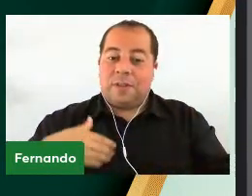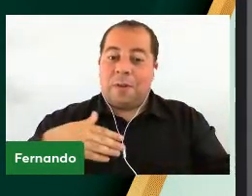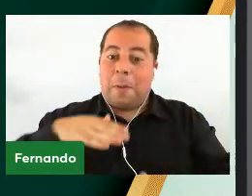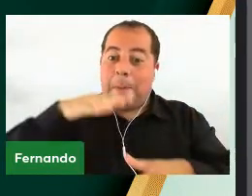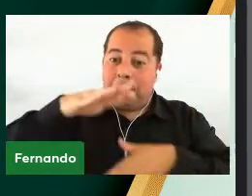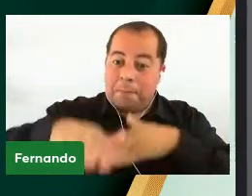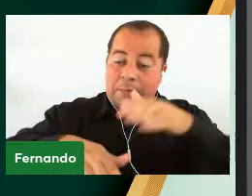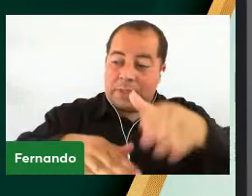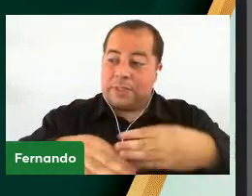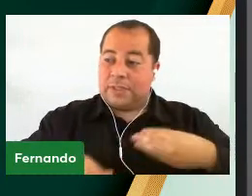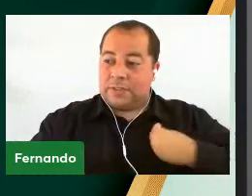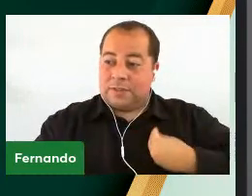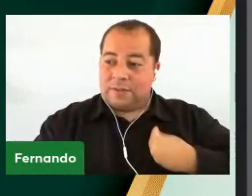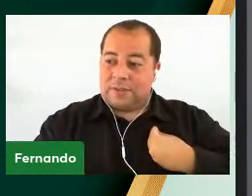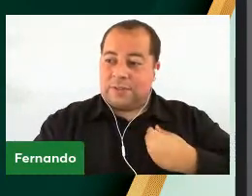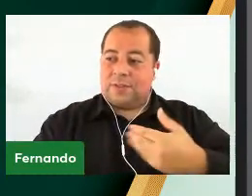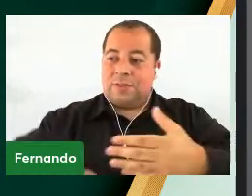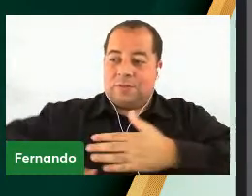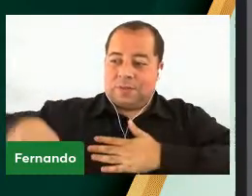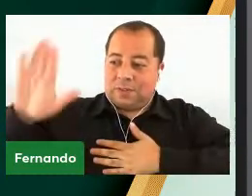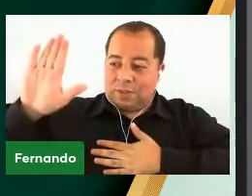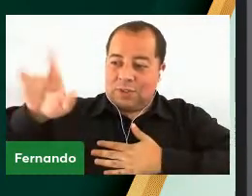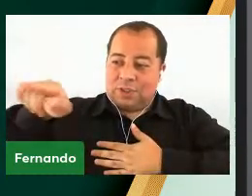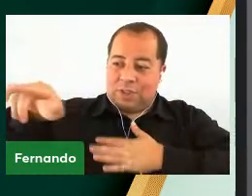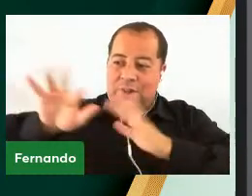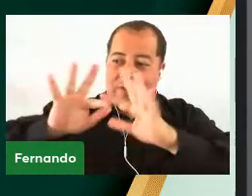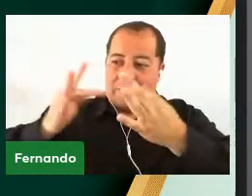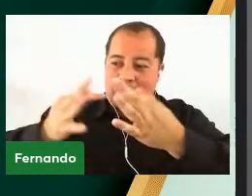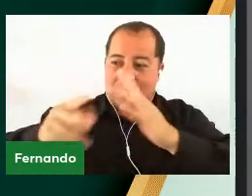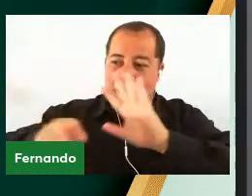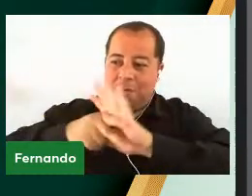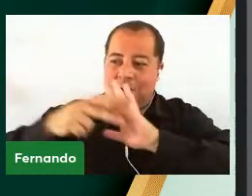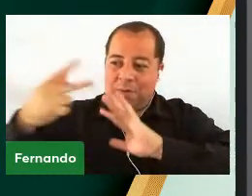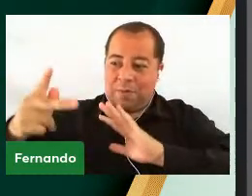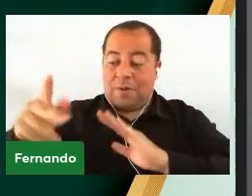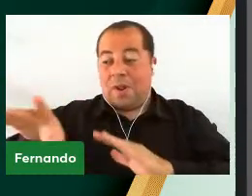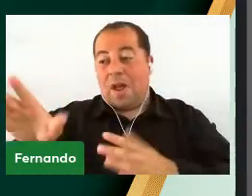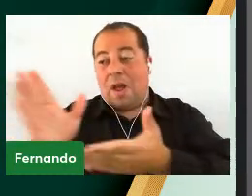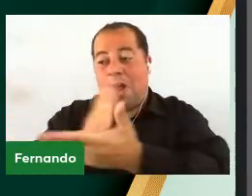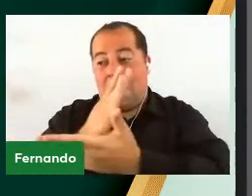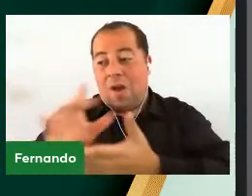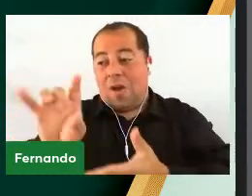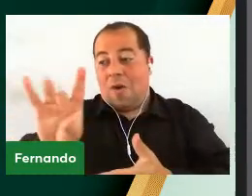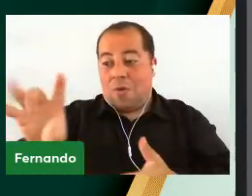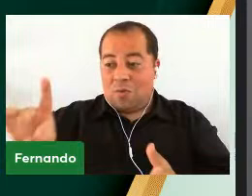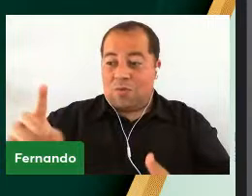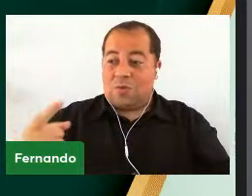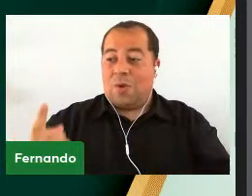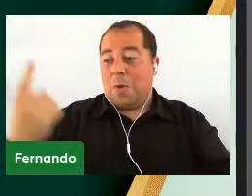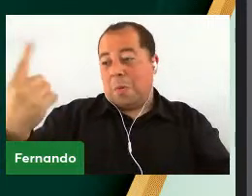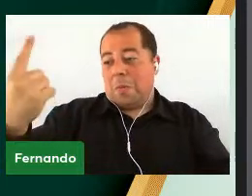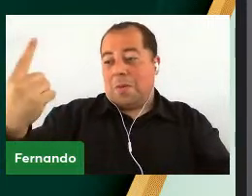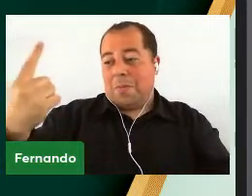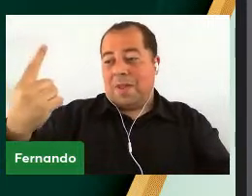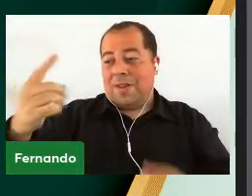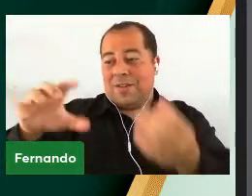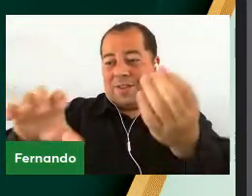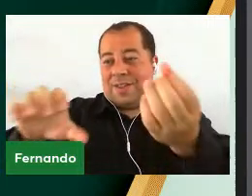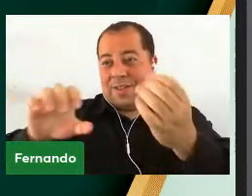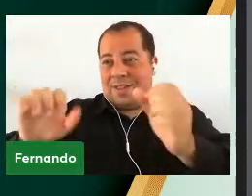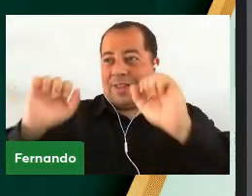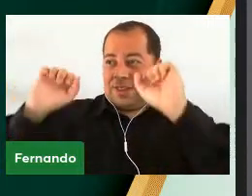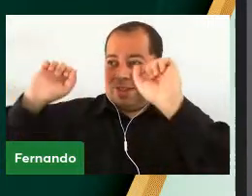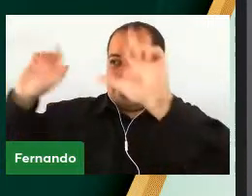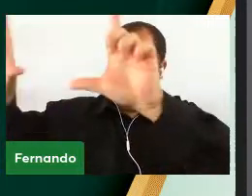vida de vocês E eu garanto Que na família de vocês Talvez para alguns O primeiro diploma Que estará emoldrado No